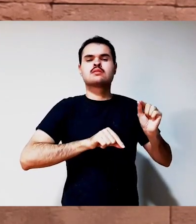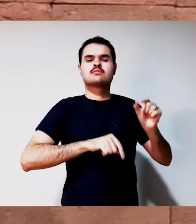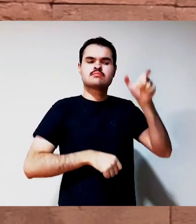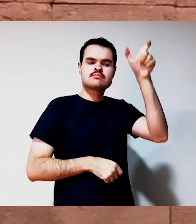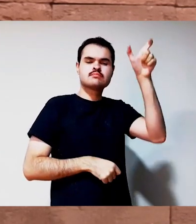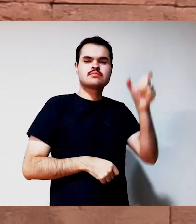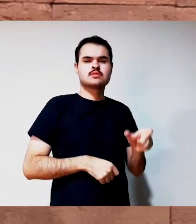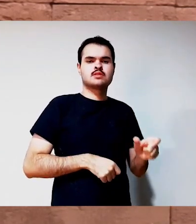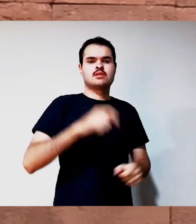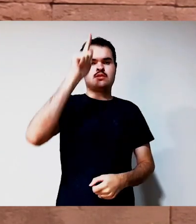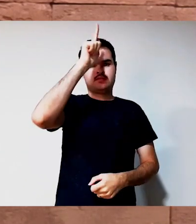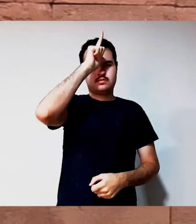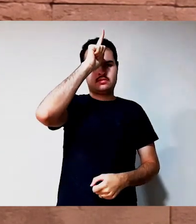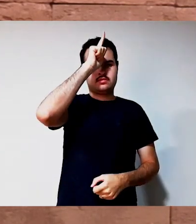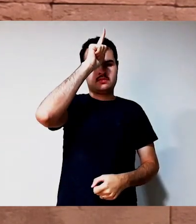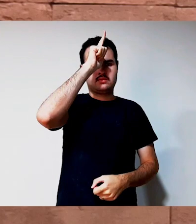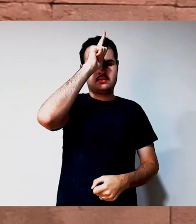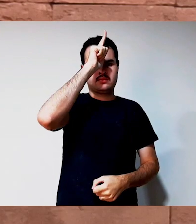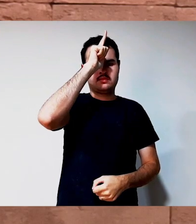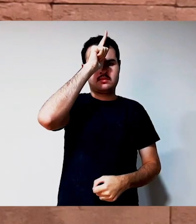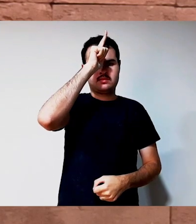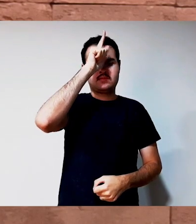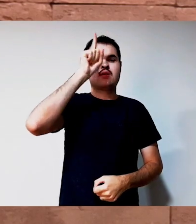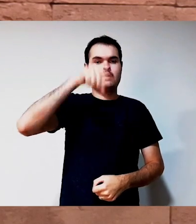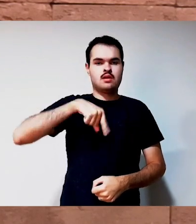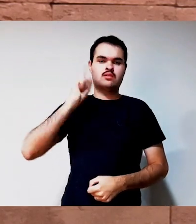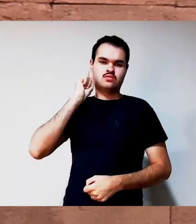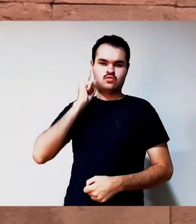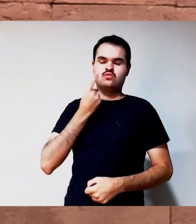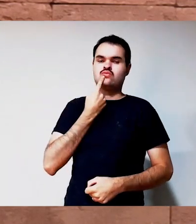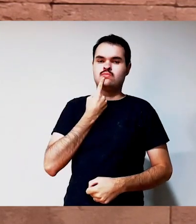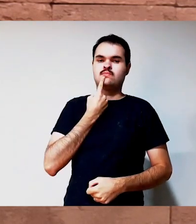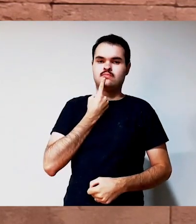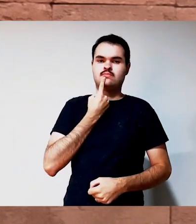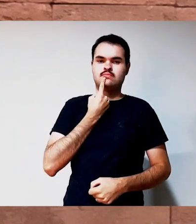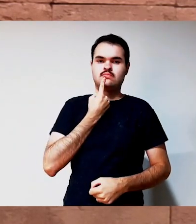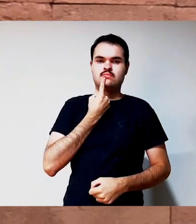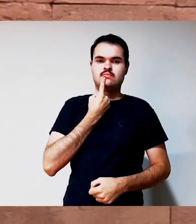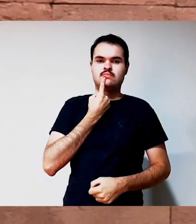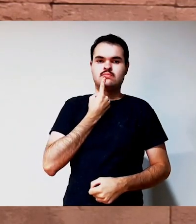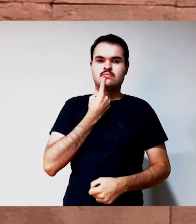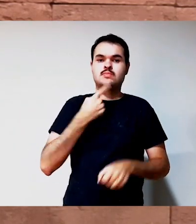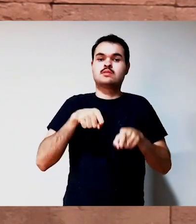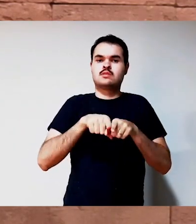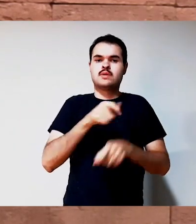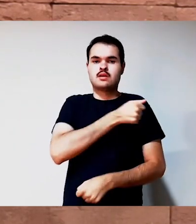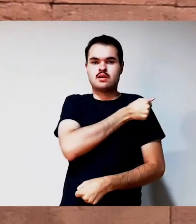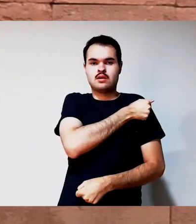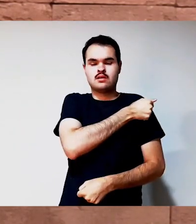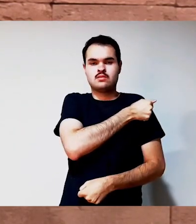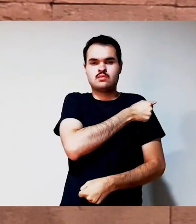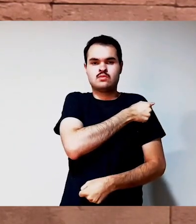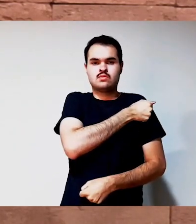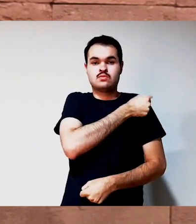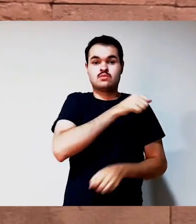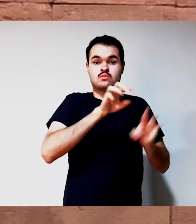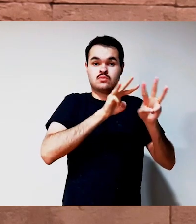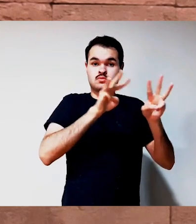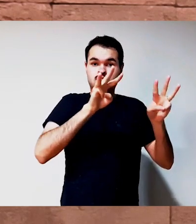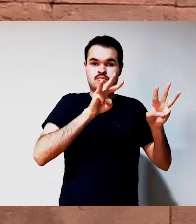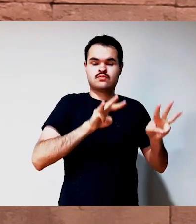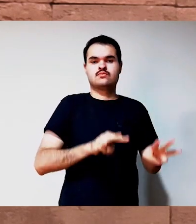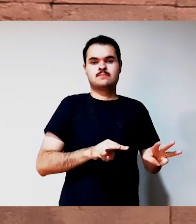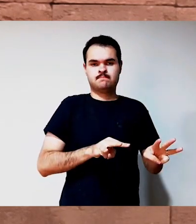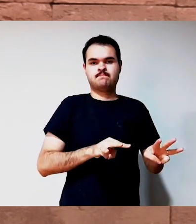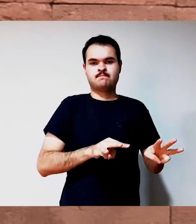escrito pelo Germano Spelling, que é surdo e é aluno da Universidade Federal do Paraná. O Germano desenvolveu essa HQ